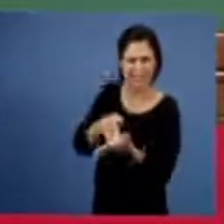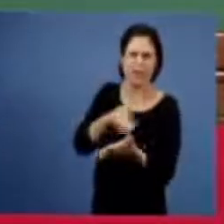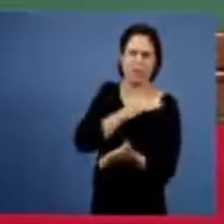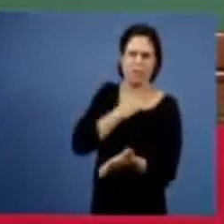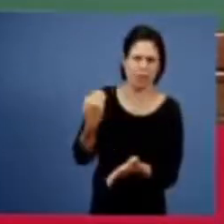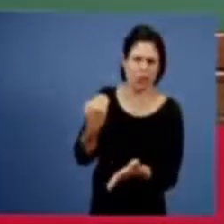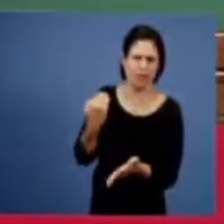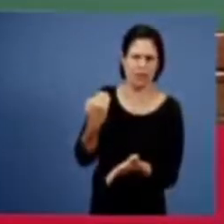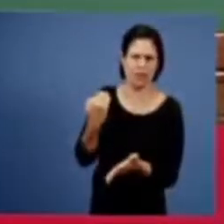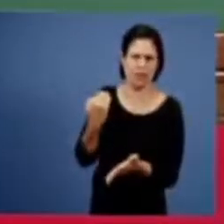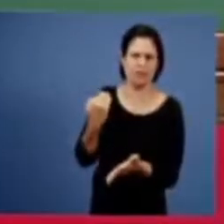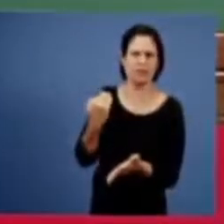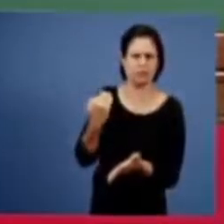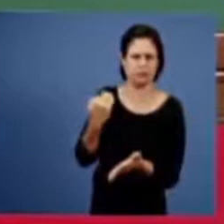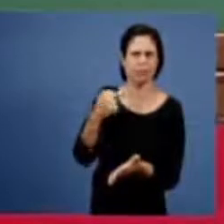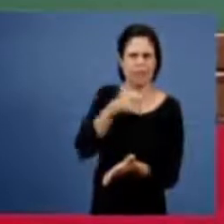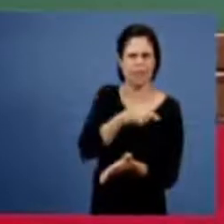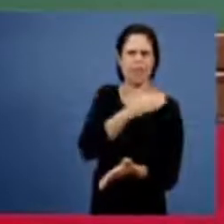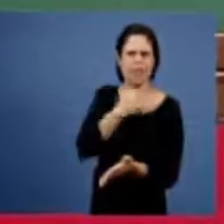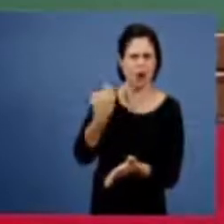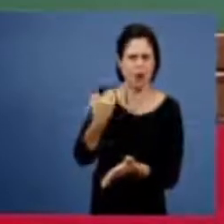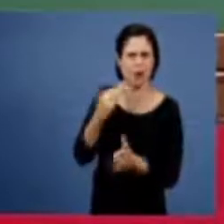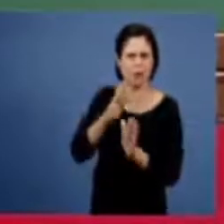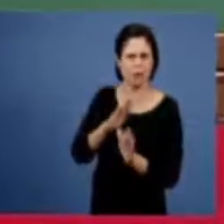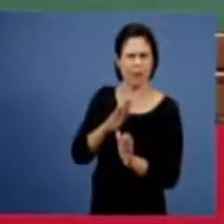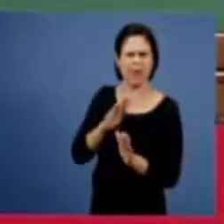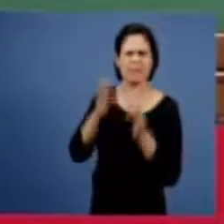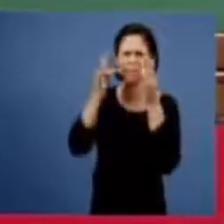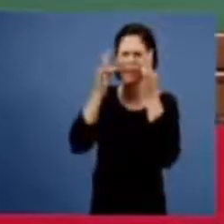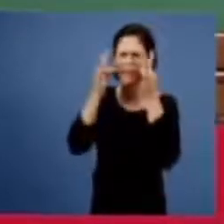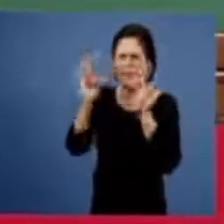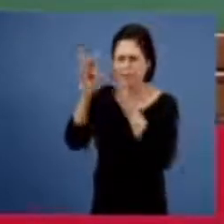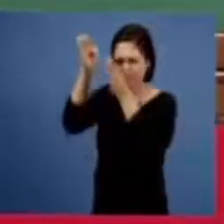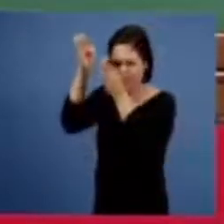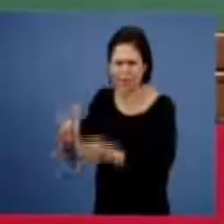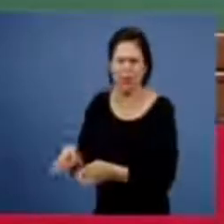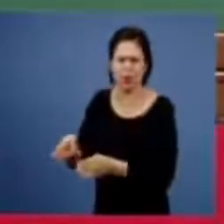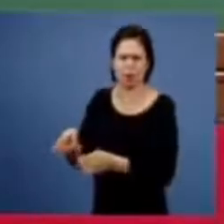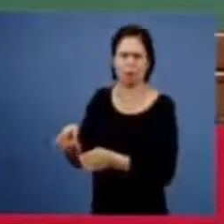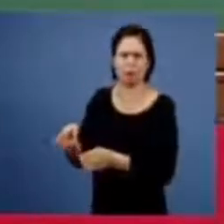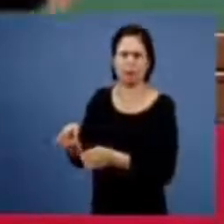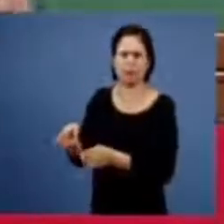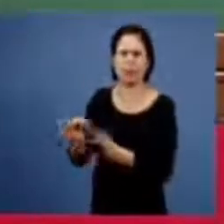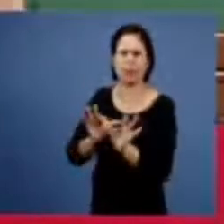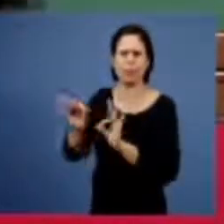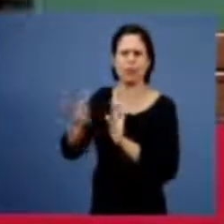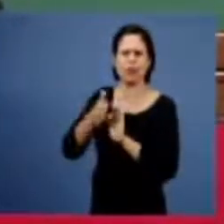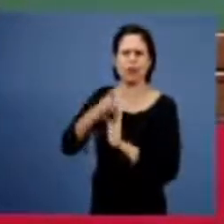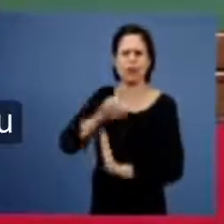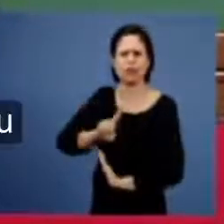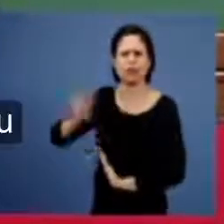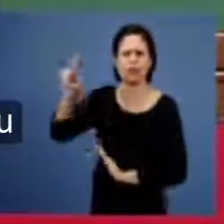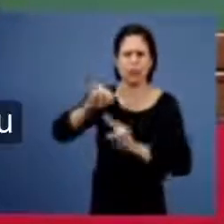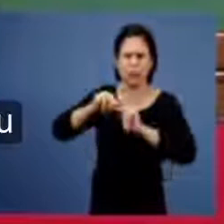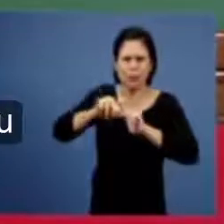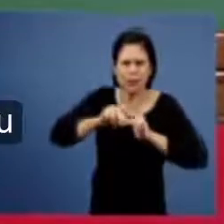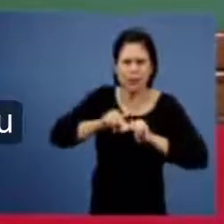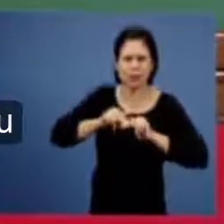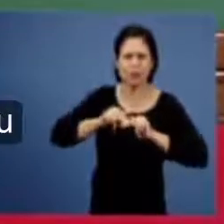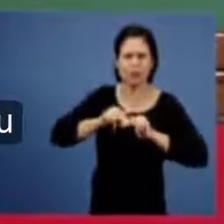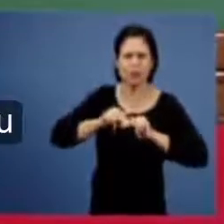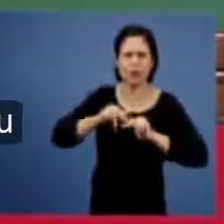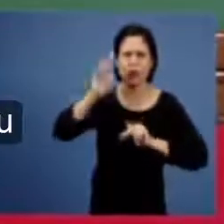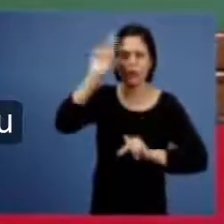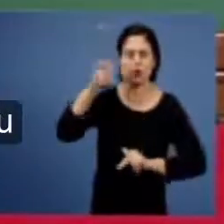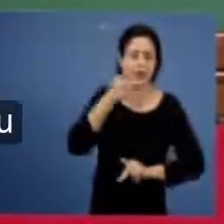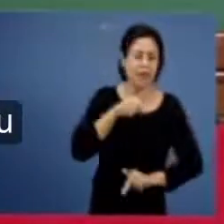morrer morreu em fidelidade ao projeto de Deus então por isso a minha